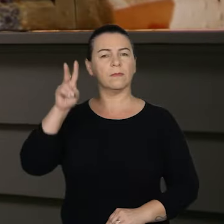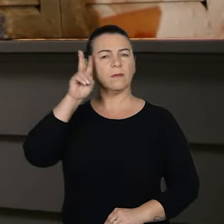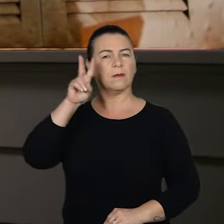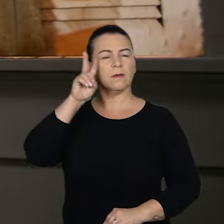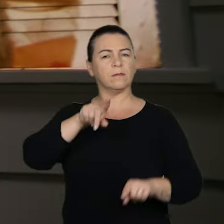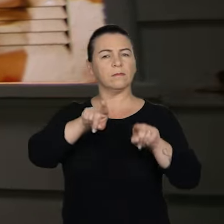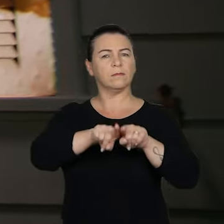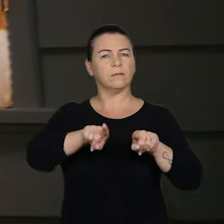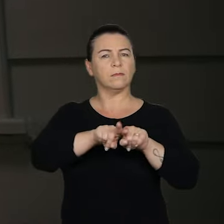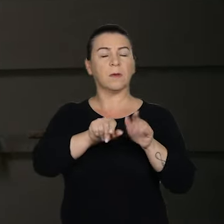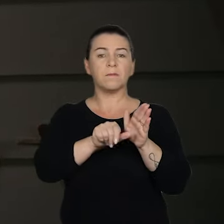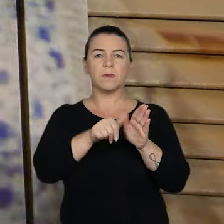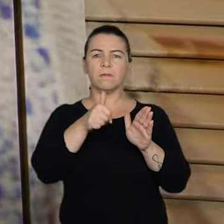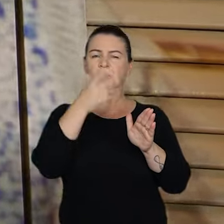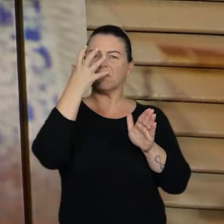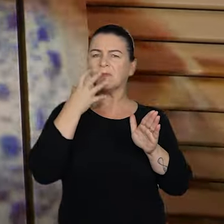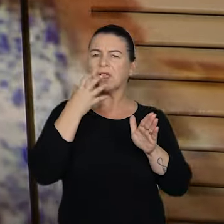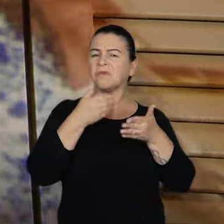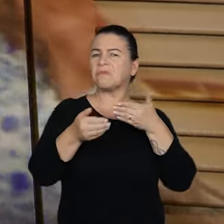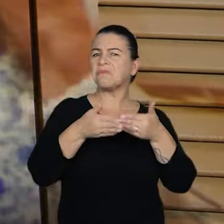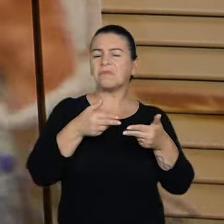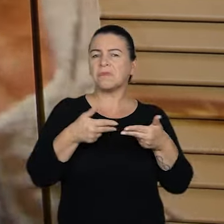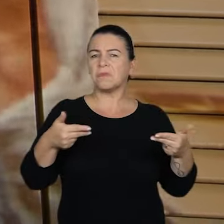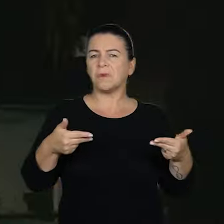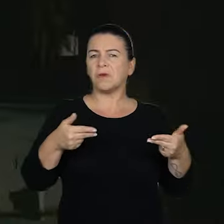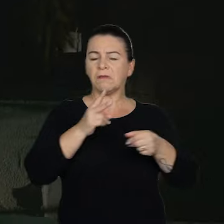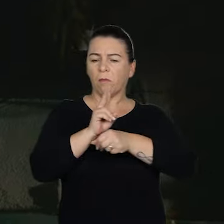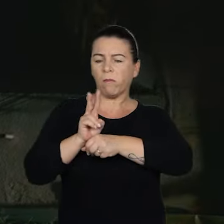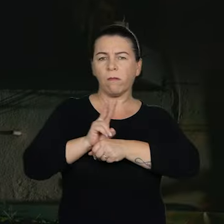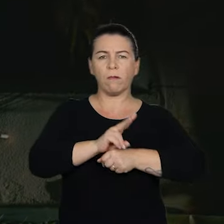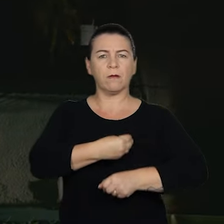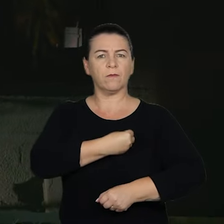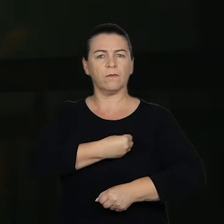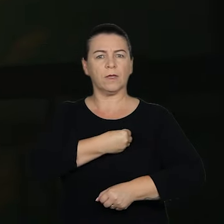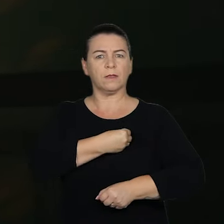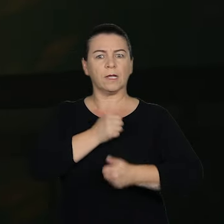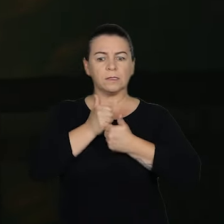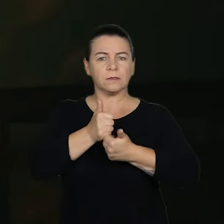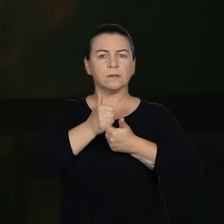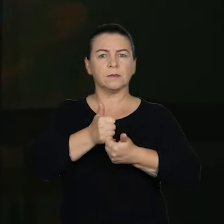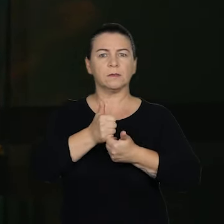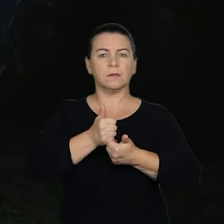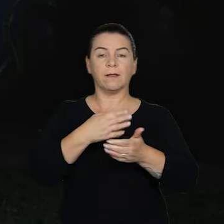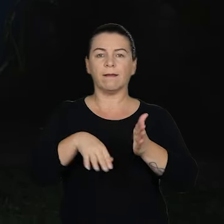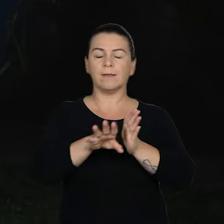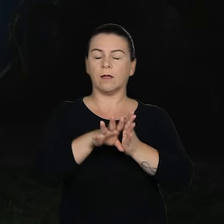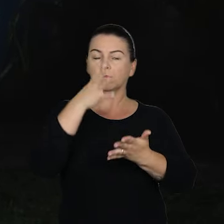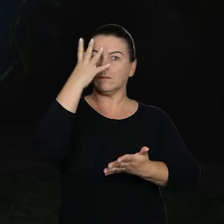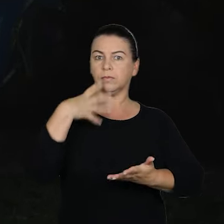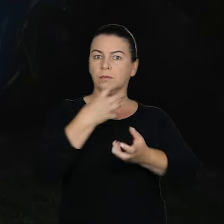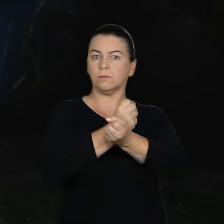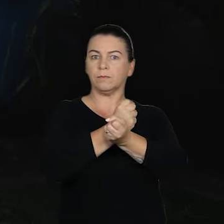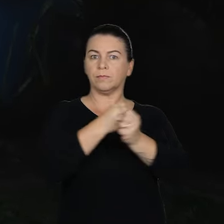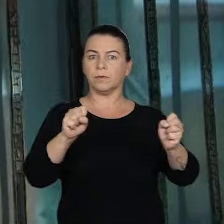A história se repete. Primeiro ele se irrita por qualquer motivo. Passa a vigiar sua vida, seus passos. Então a